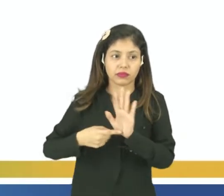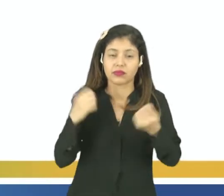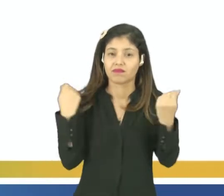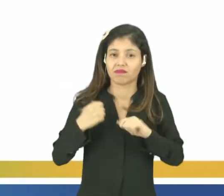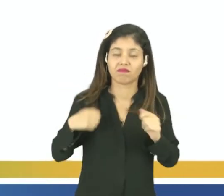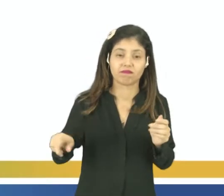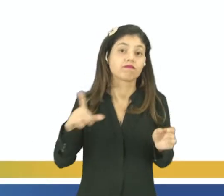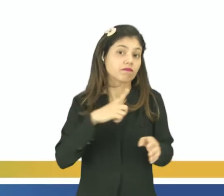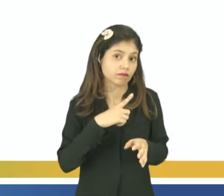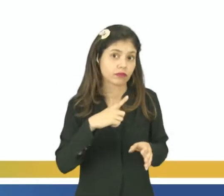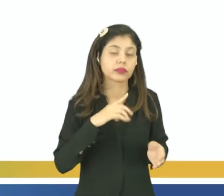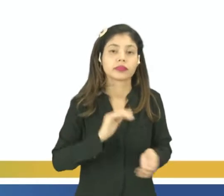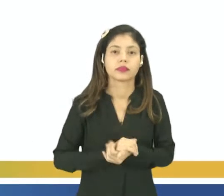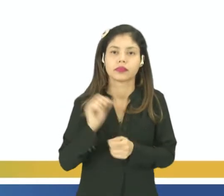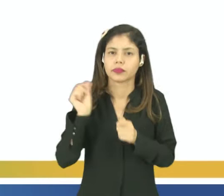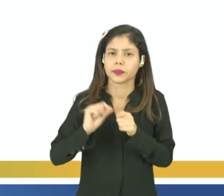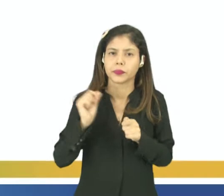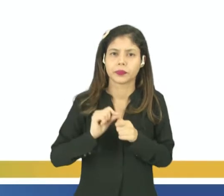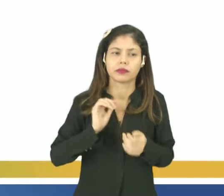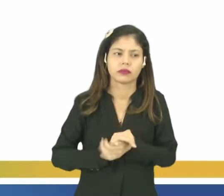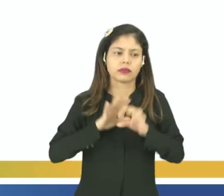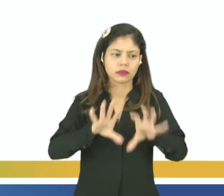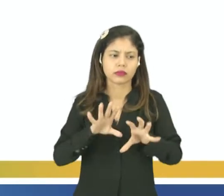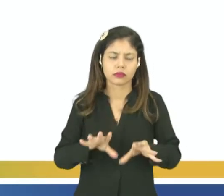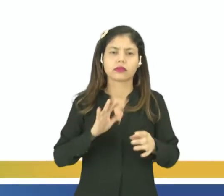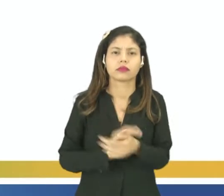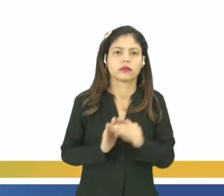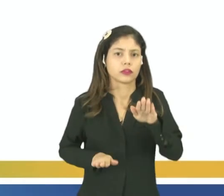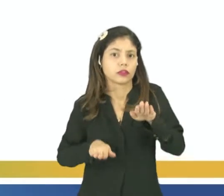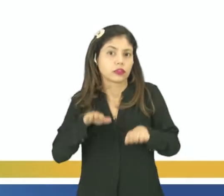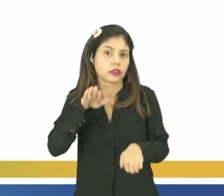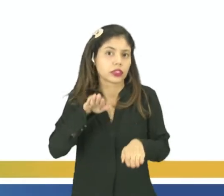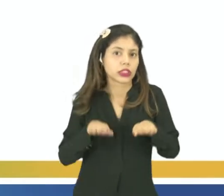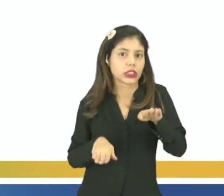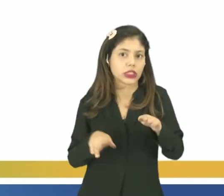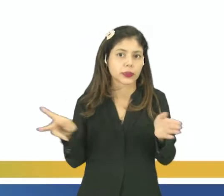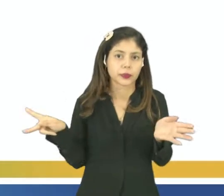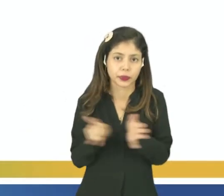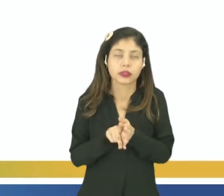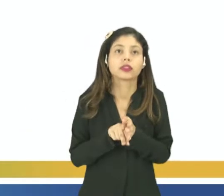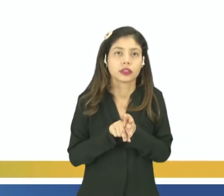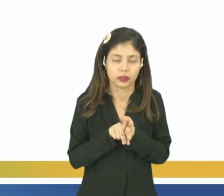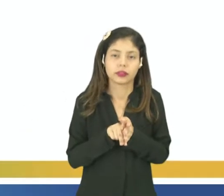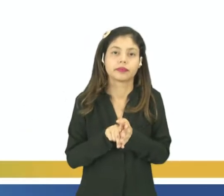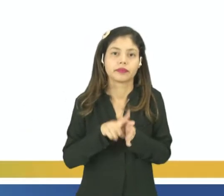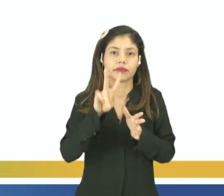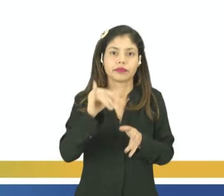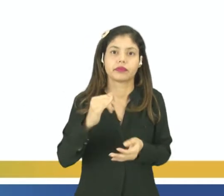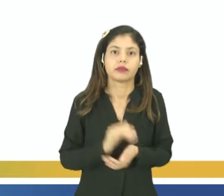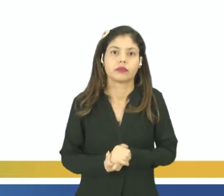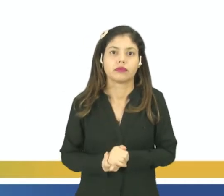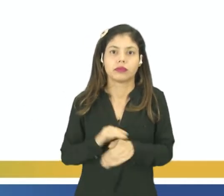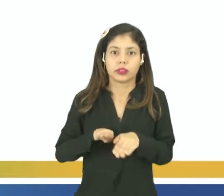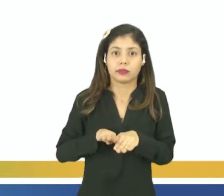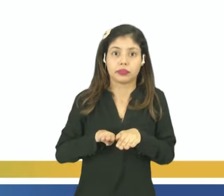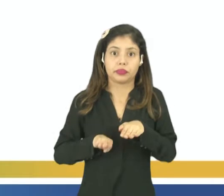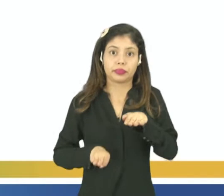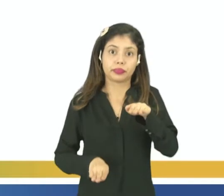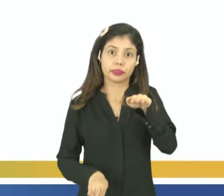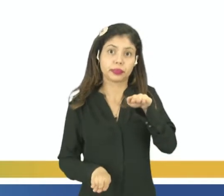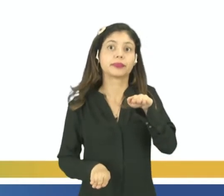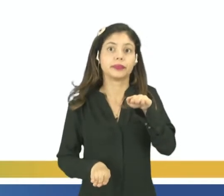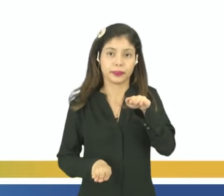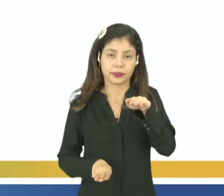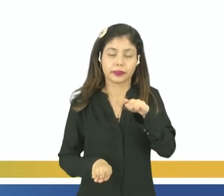necessárias. Fazendo com que a gente fique, ao invés de níveis de temperaturas adequadas, a gente vai conviver com temperaturas extremamente